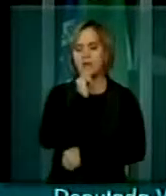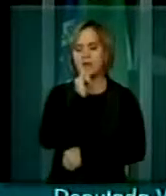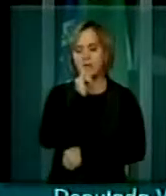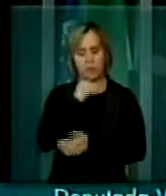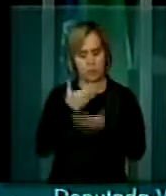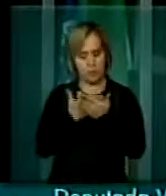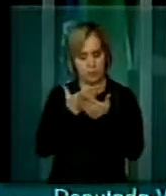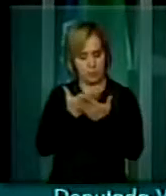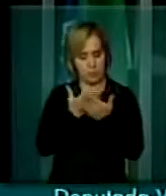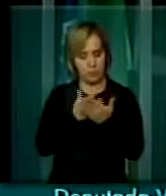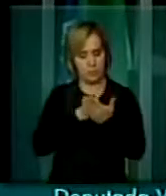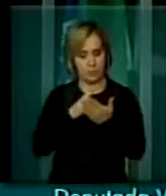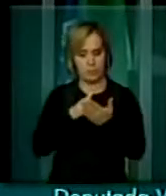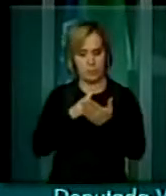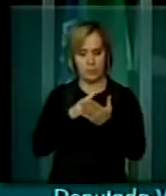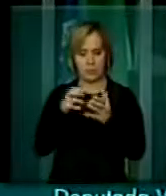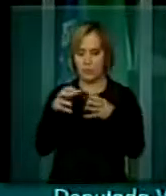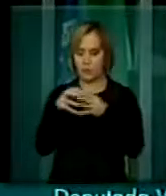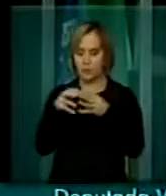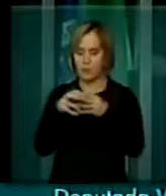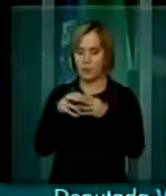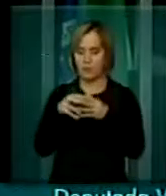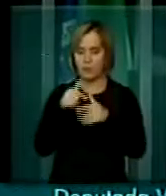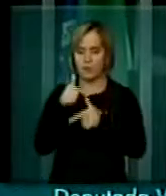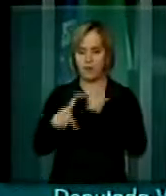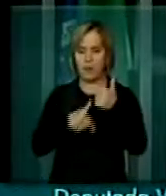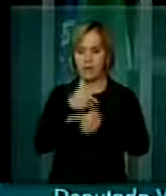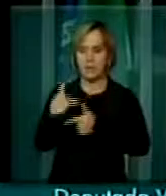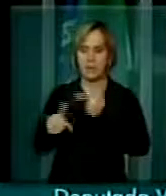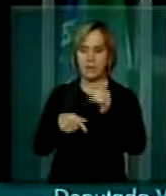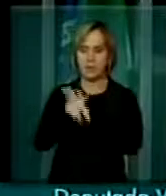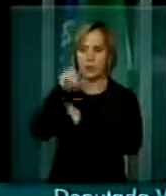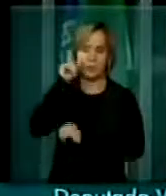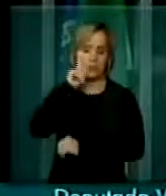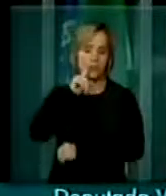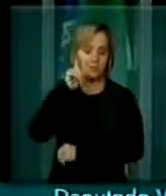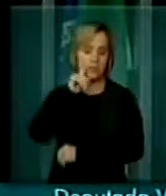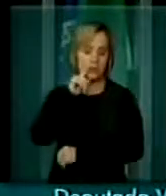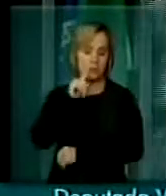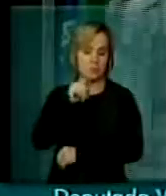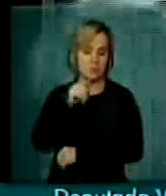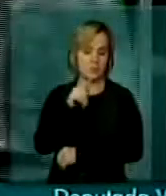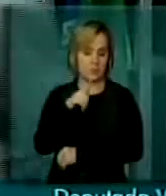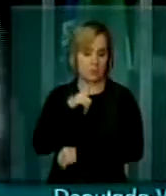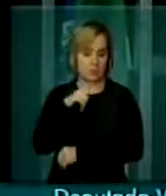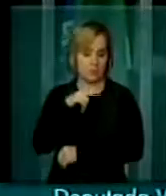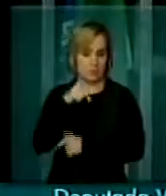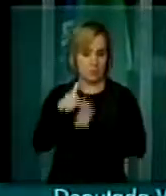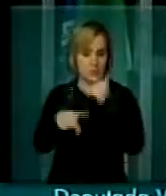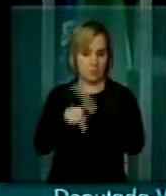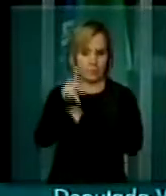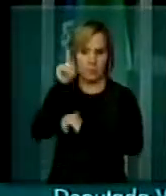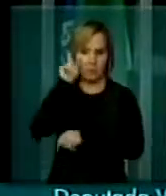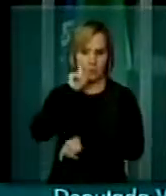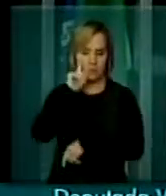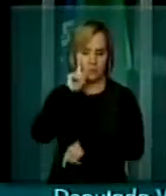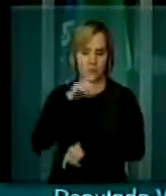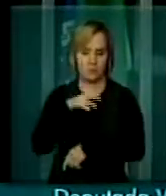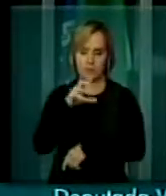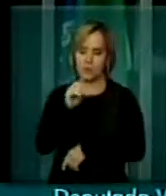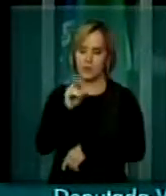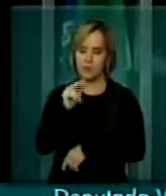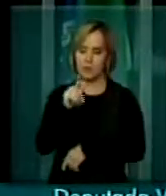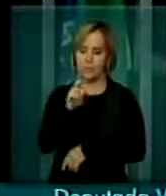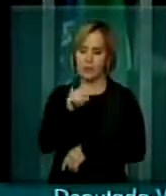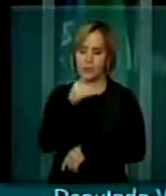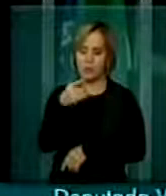estudo do Departamento de Trabalho norte-americano, lá no Departamento de Trabalho americano, é um órgão dos Estados